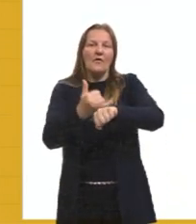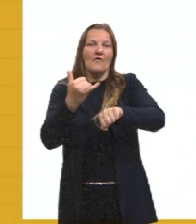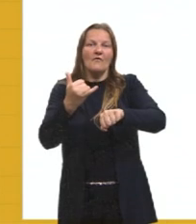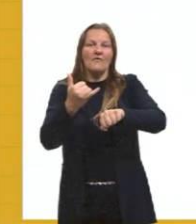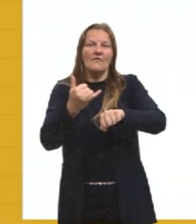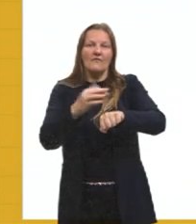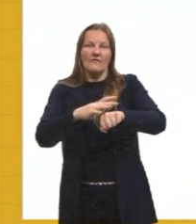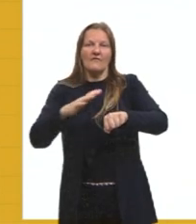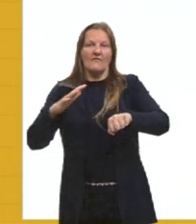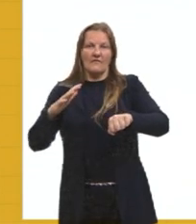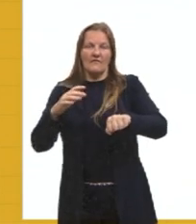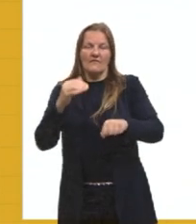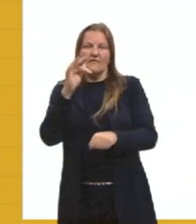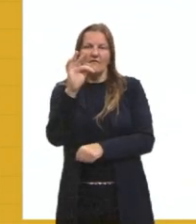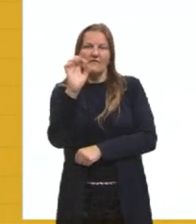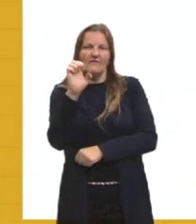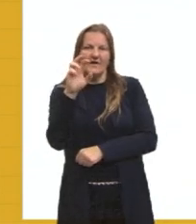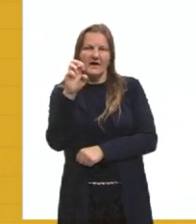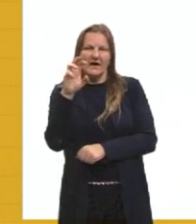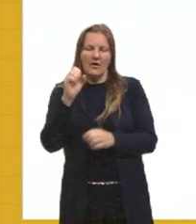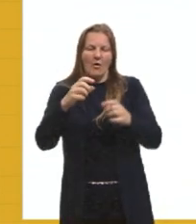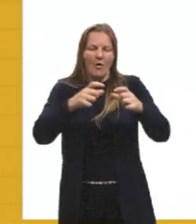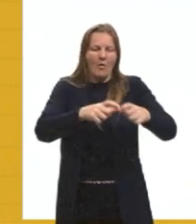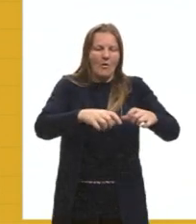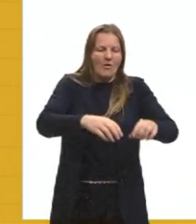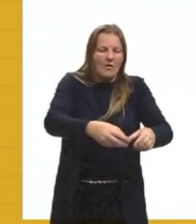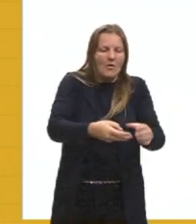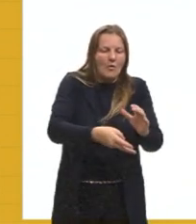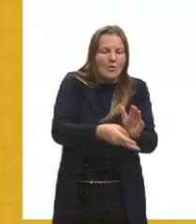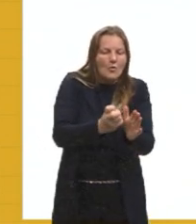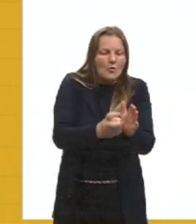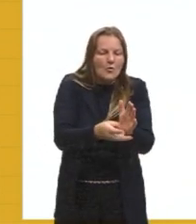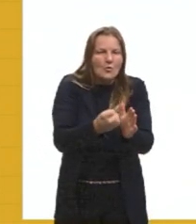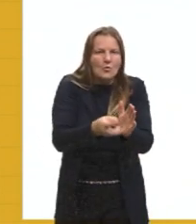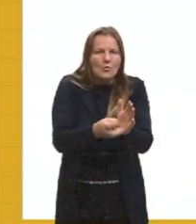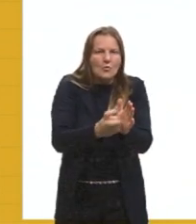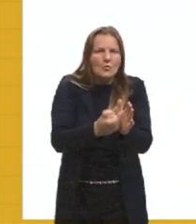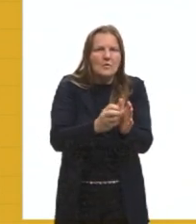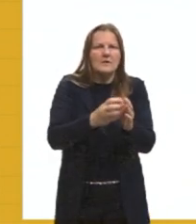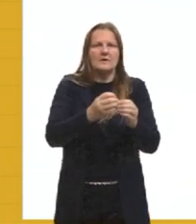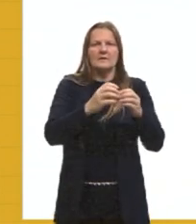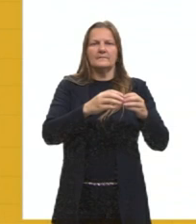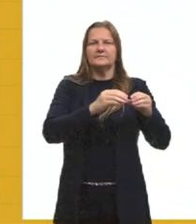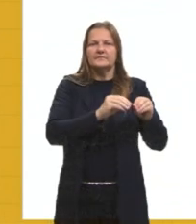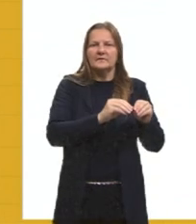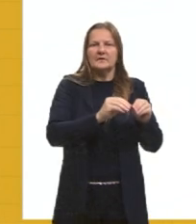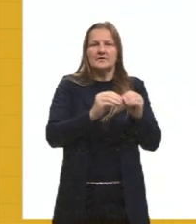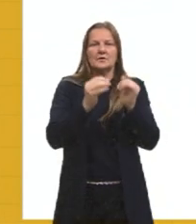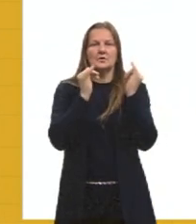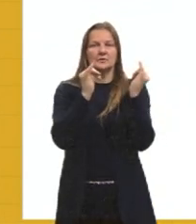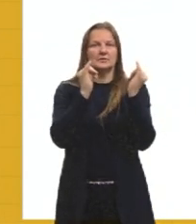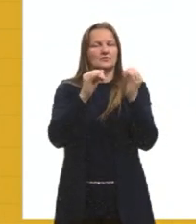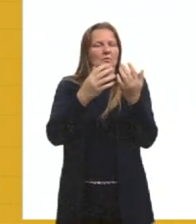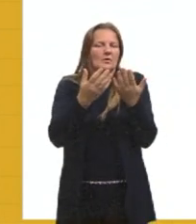Tu tirou o minério de ferro de uma região, carrega para uma outra região, que vai ser uma região mais